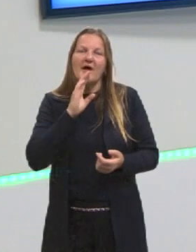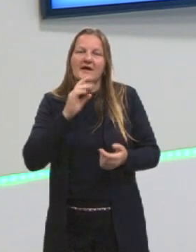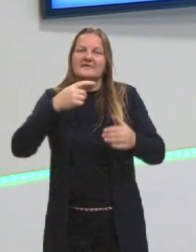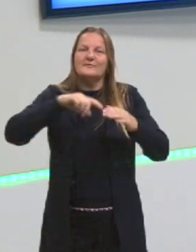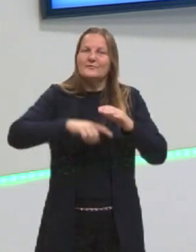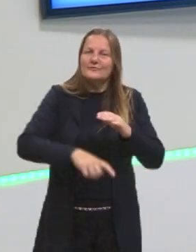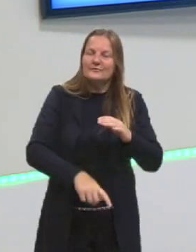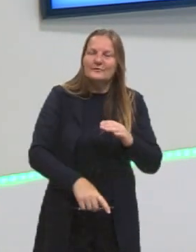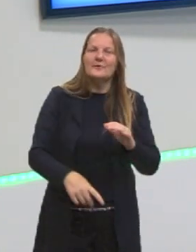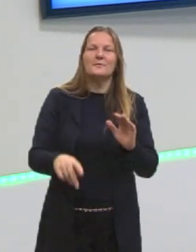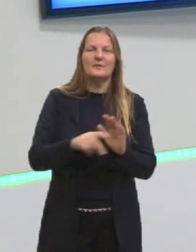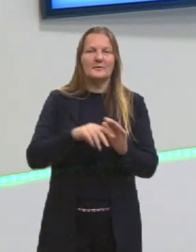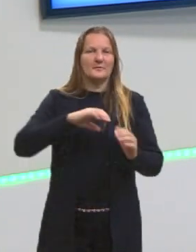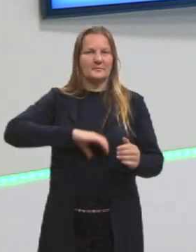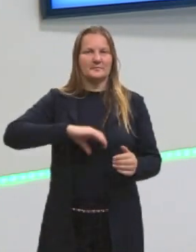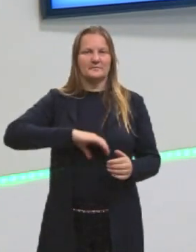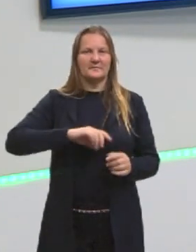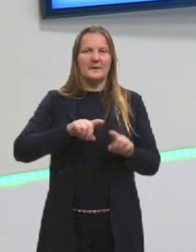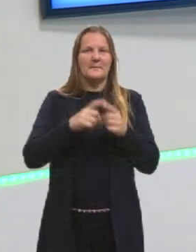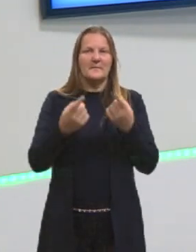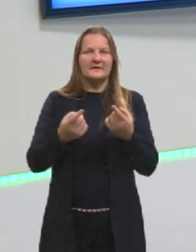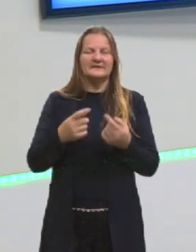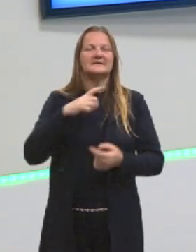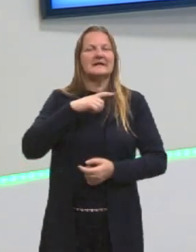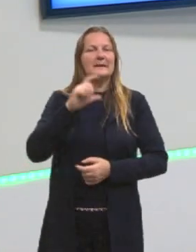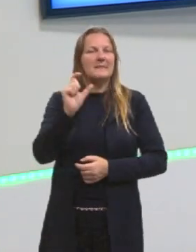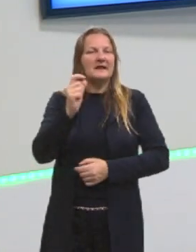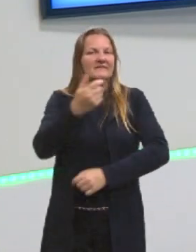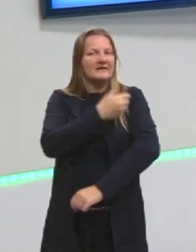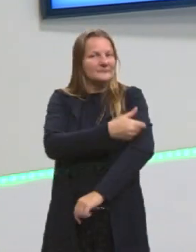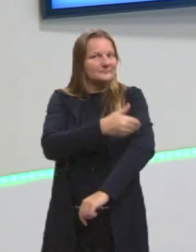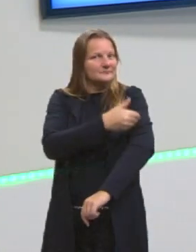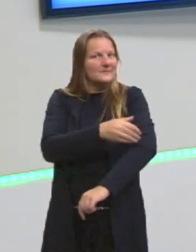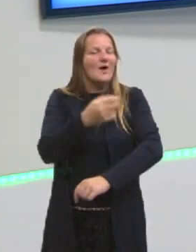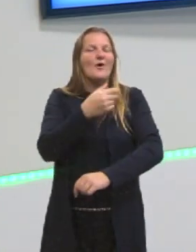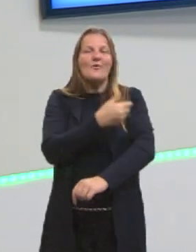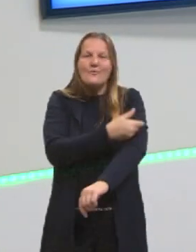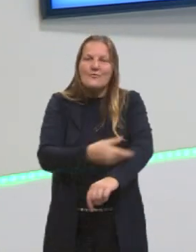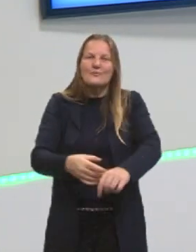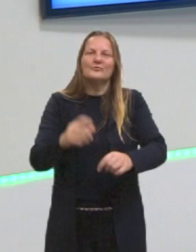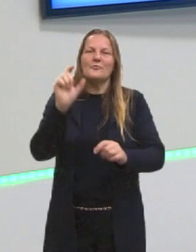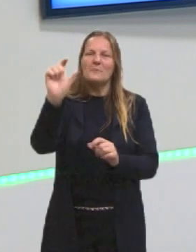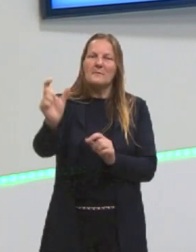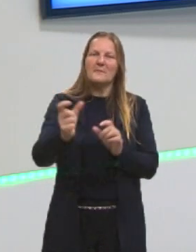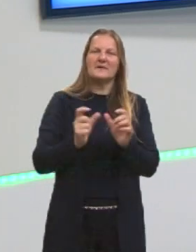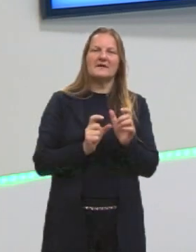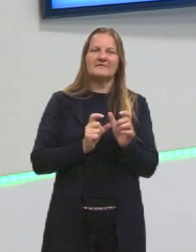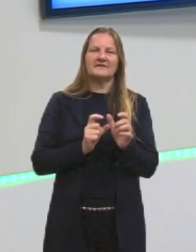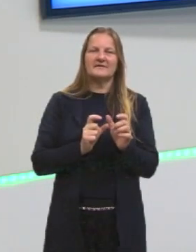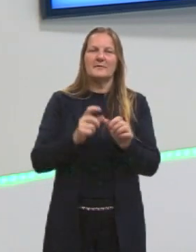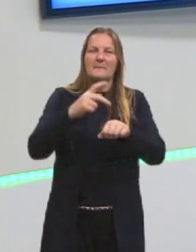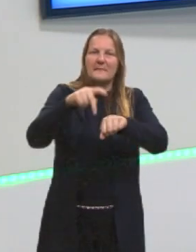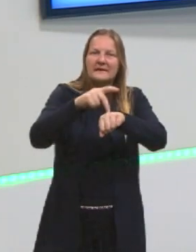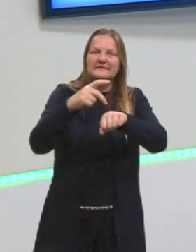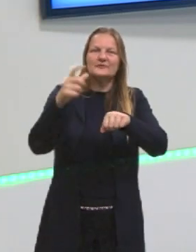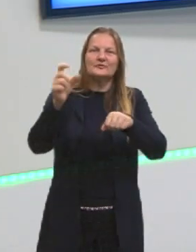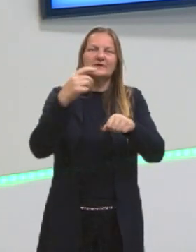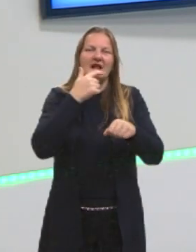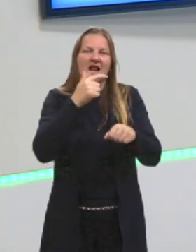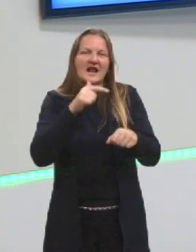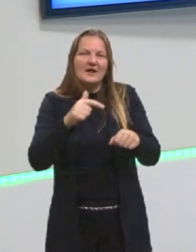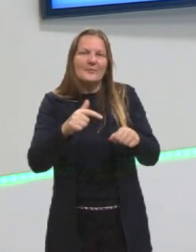que é a língua portuguesa, mas que tem as interferências de línguas estrangeiras através do estrangeirismo. Então, ela